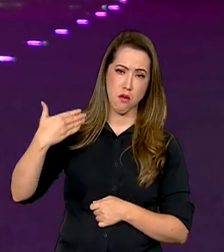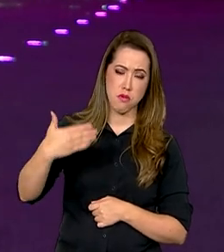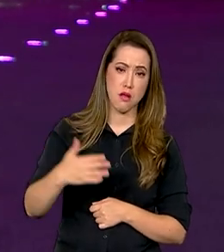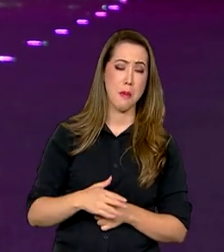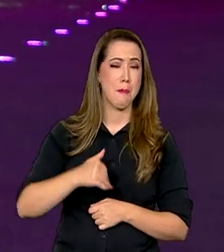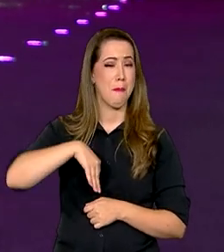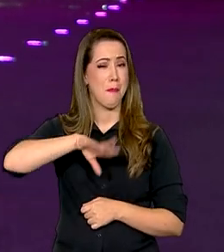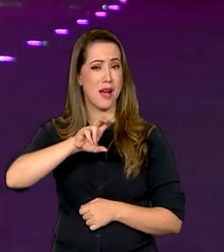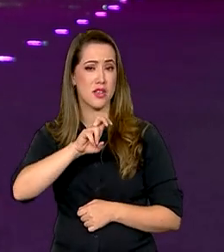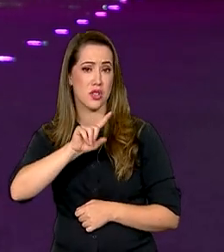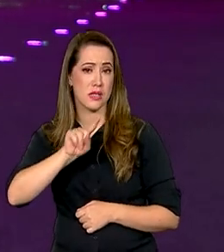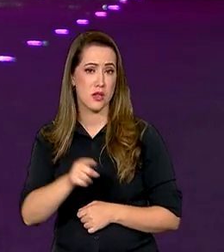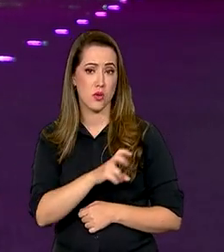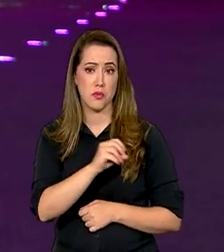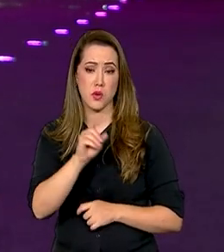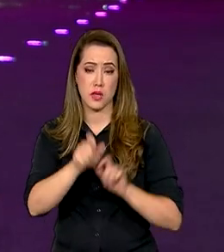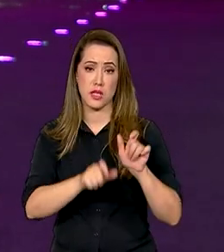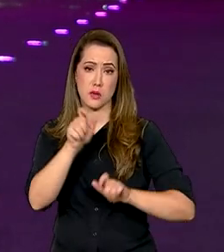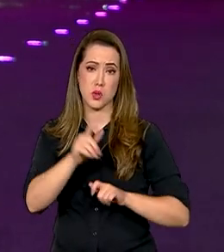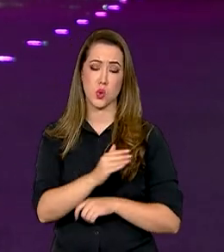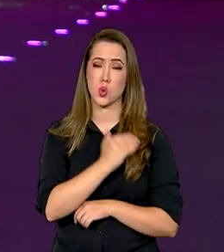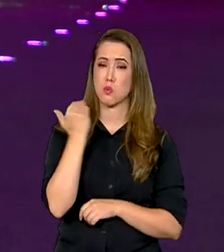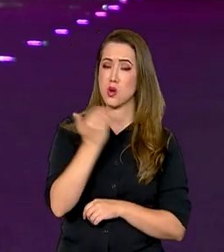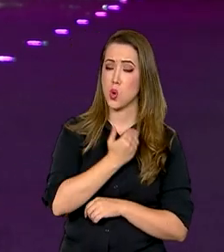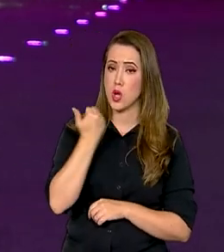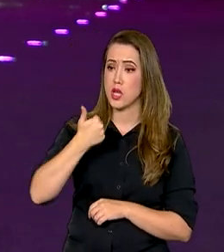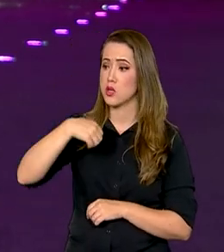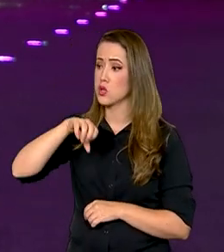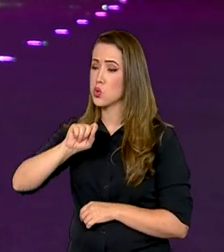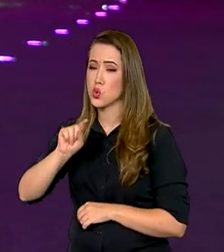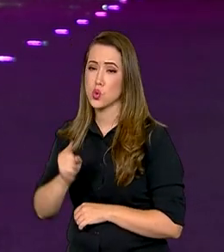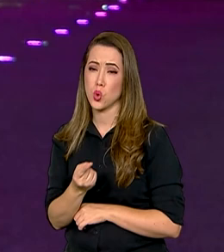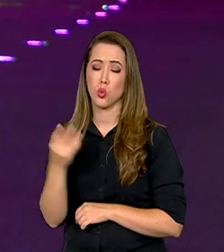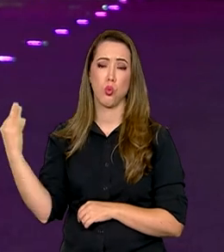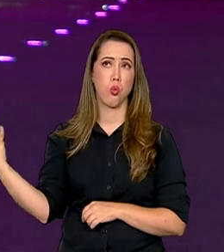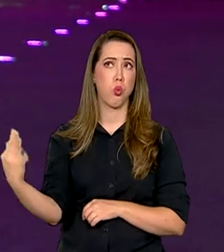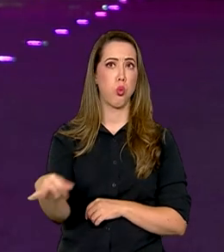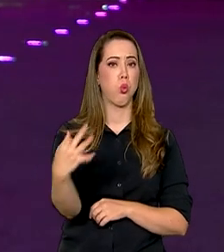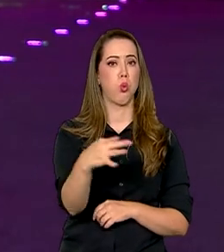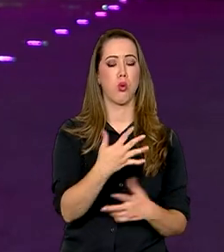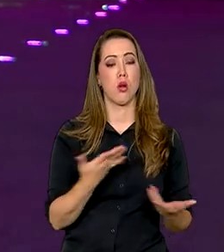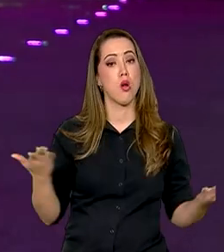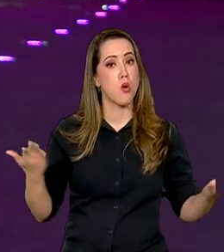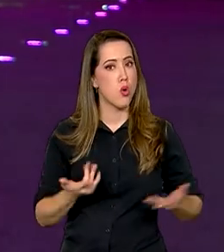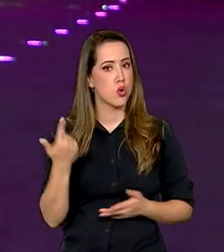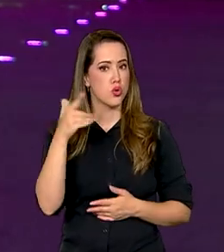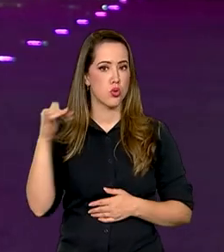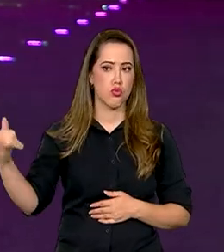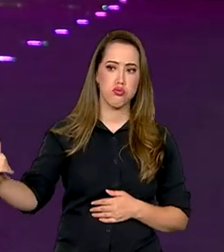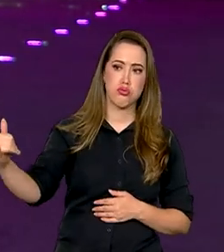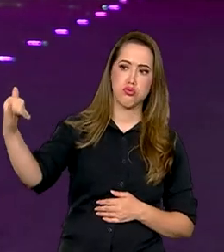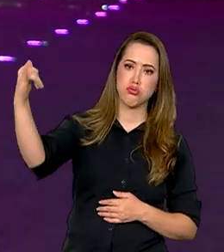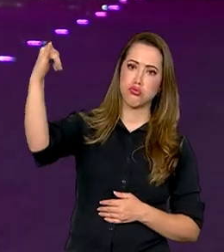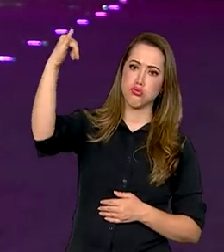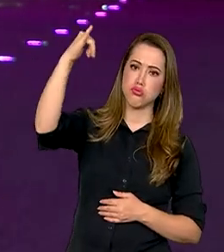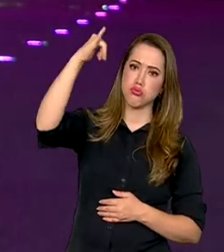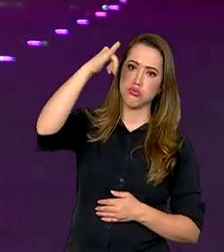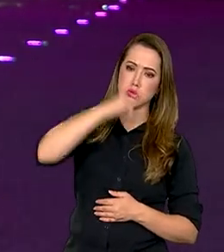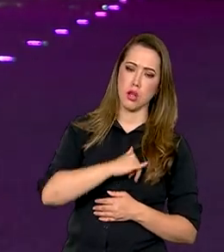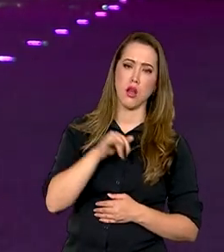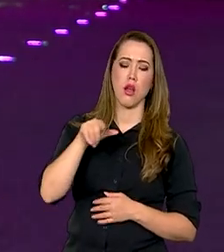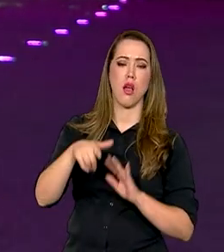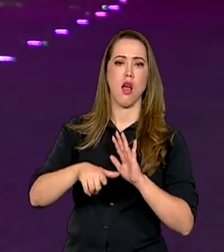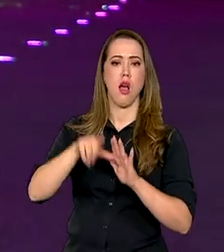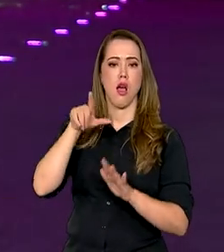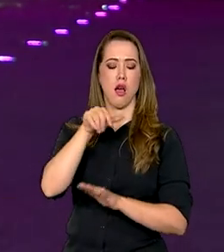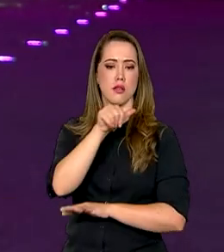.500 pessoas morreram e 18 mil estão feridas. Hoje, mais um avião da Força Aérea Brasileira saiu do